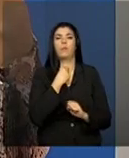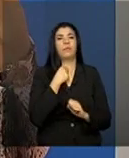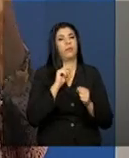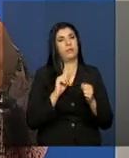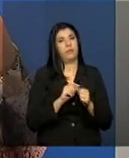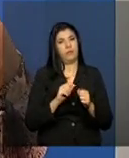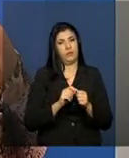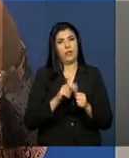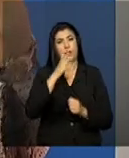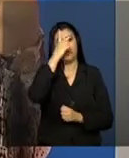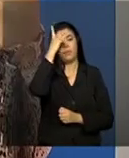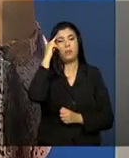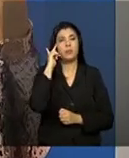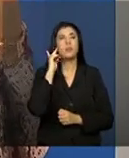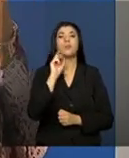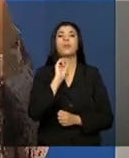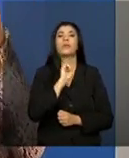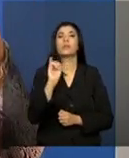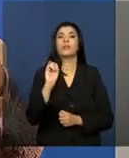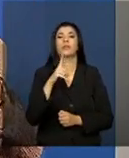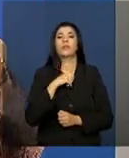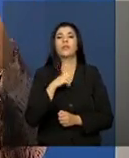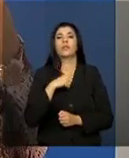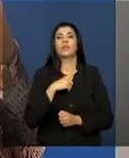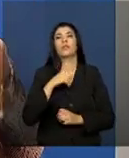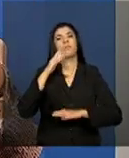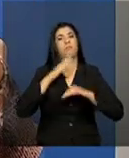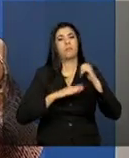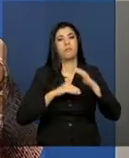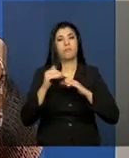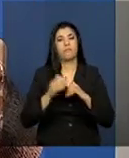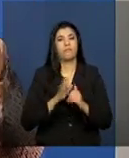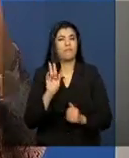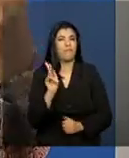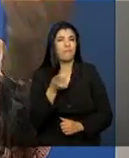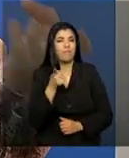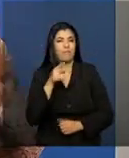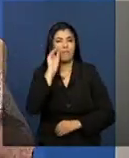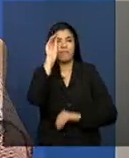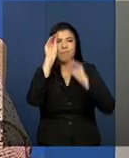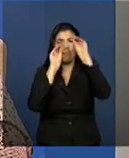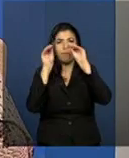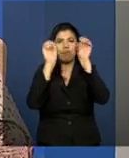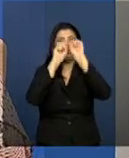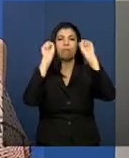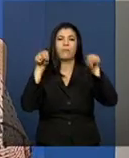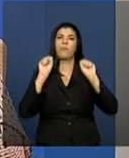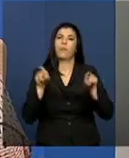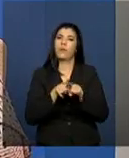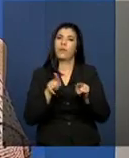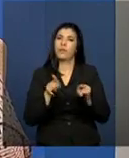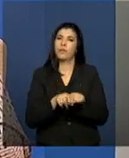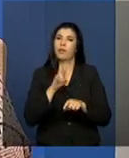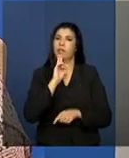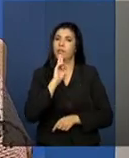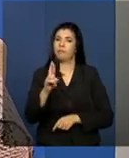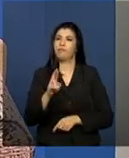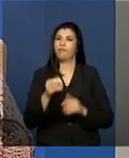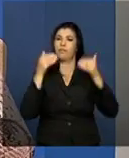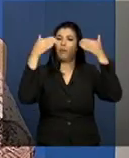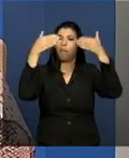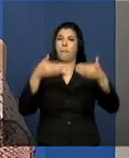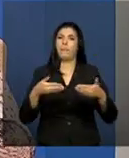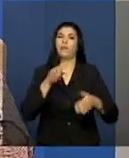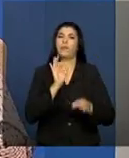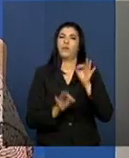E a pessoa que fizer, tiver algum ato indevido no sistema, pode responder criminalmente, né, perante a isso,